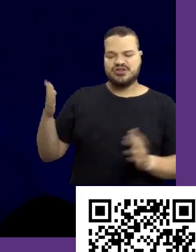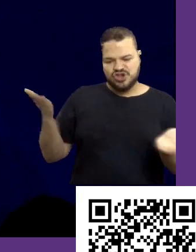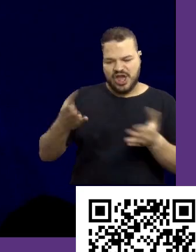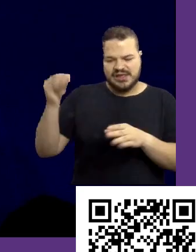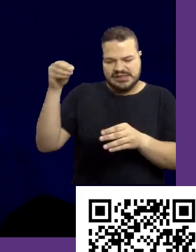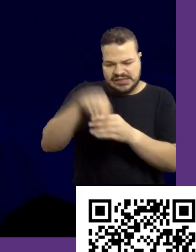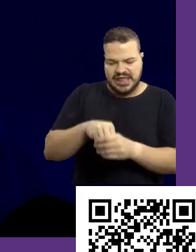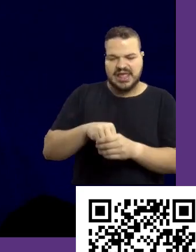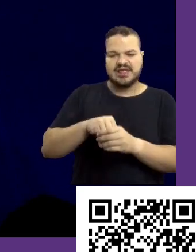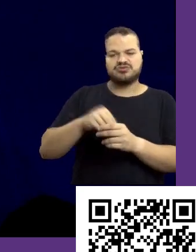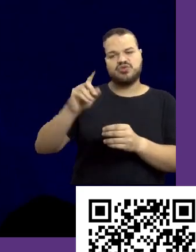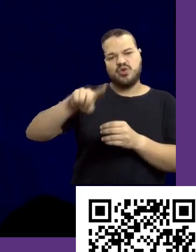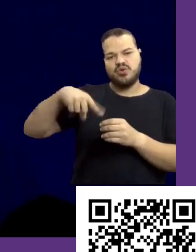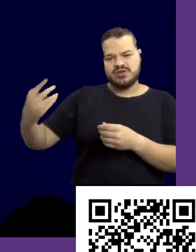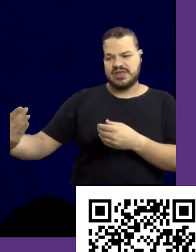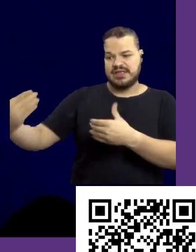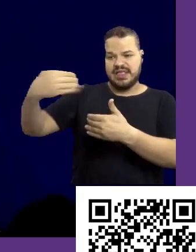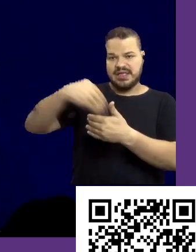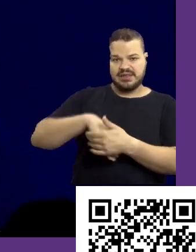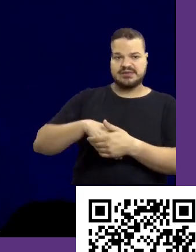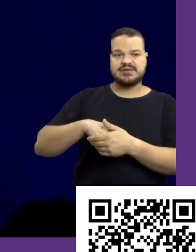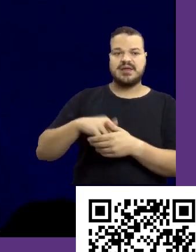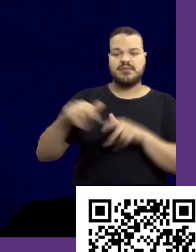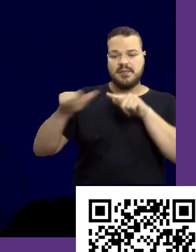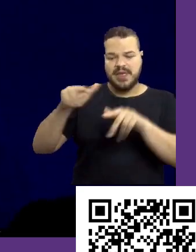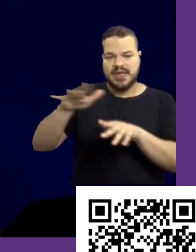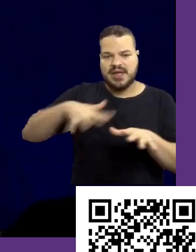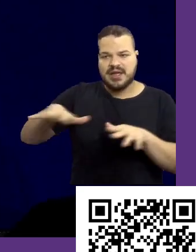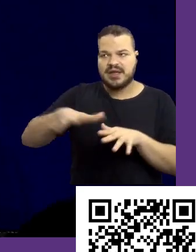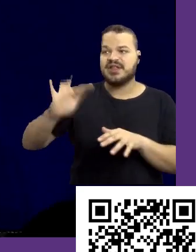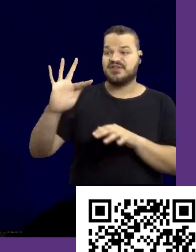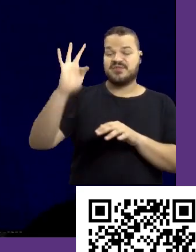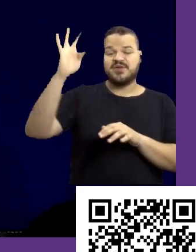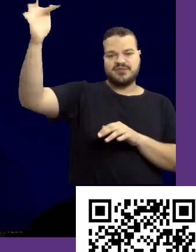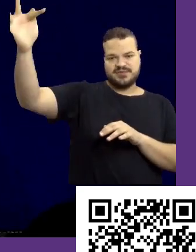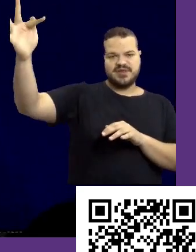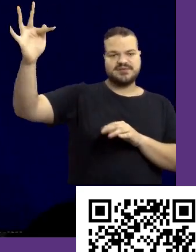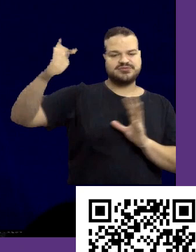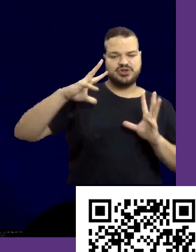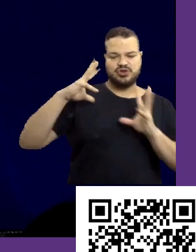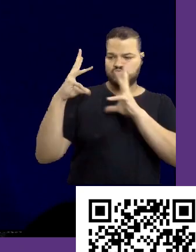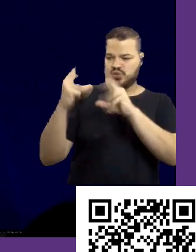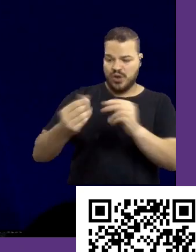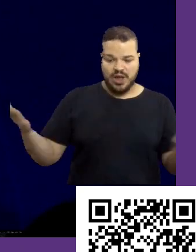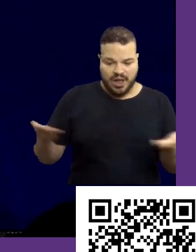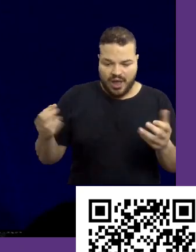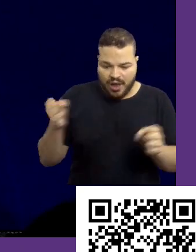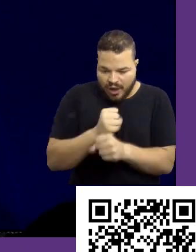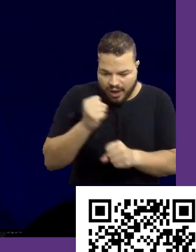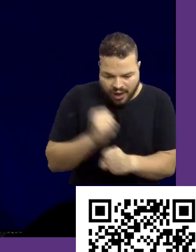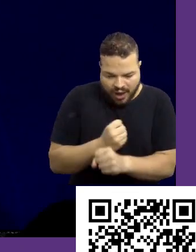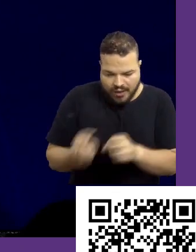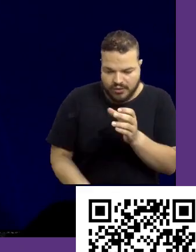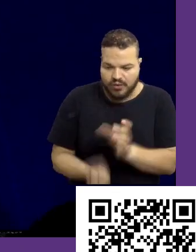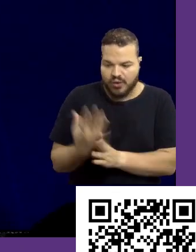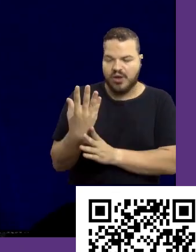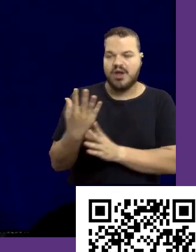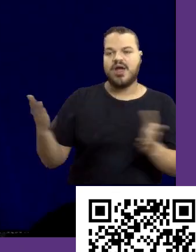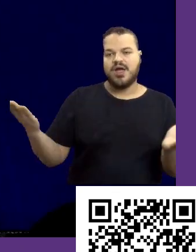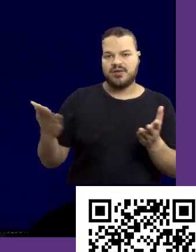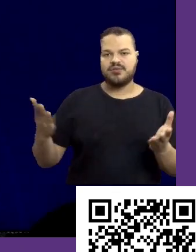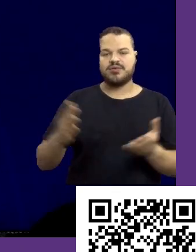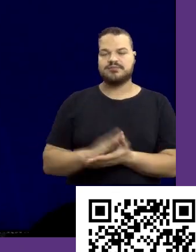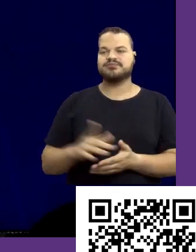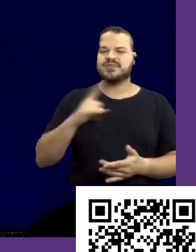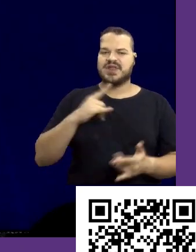mercado dos dados, da tecnologia, pro mercado do trabalho, do futuro, esse futuro que a gente constrói agora. Tem uma galera aí assistindo a gente também na transmissão